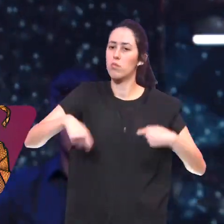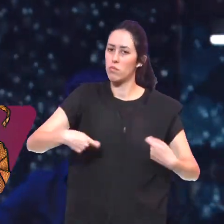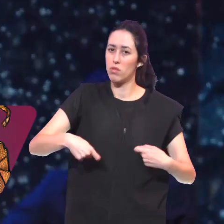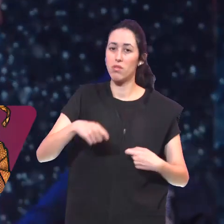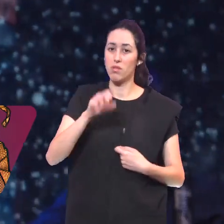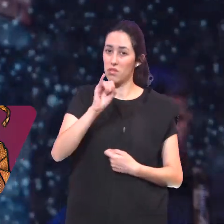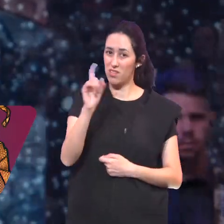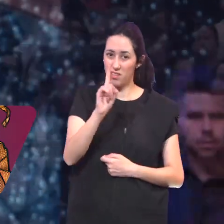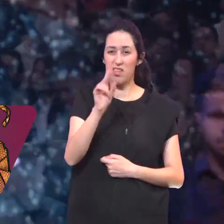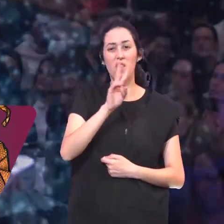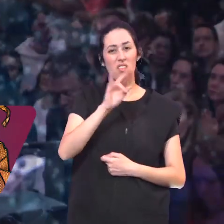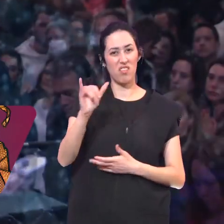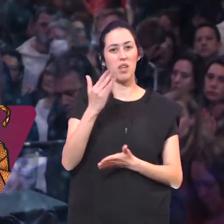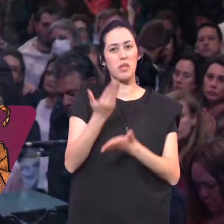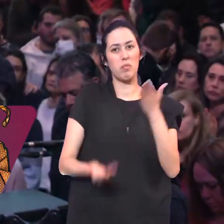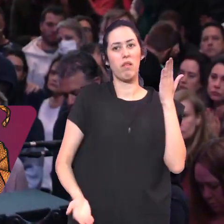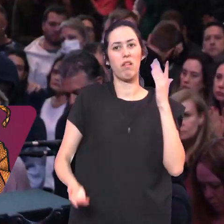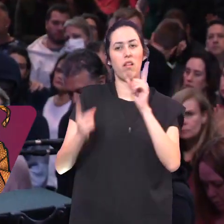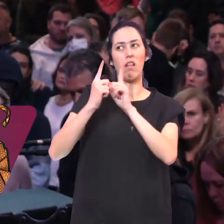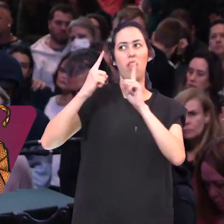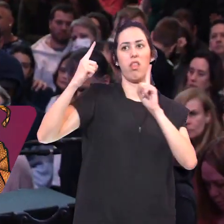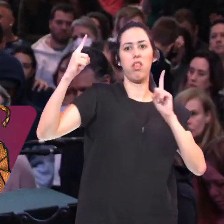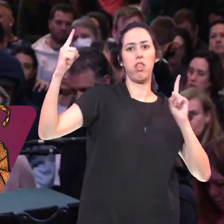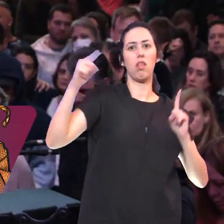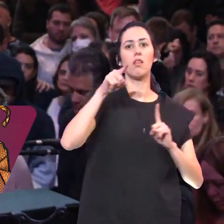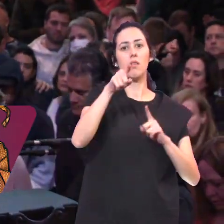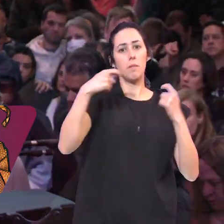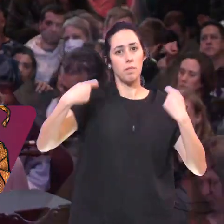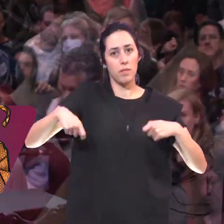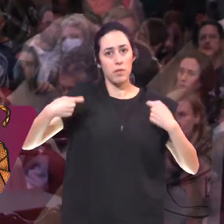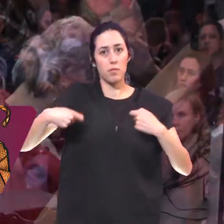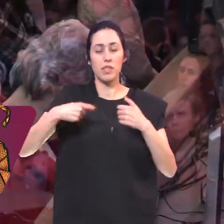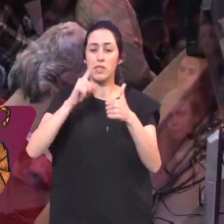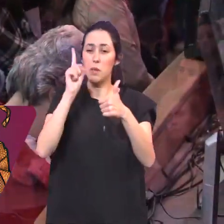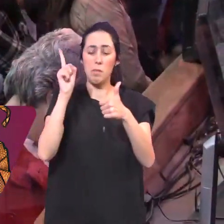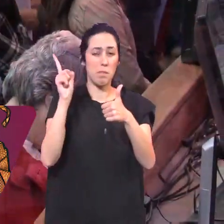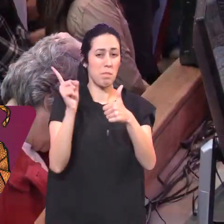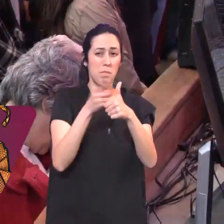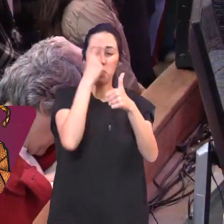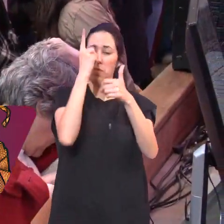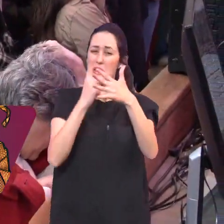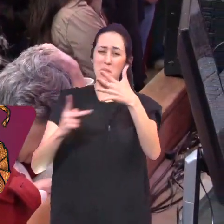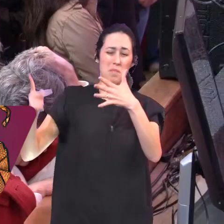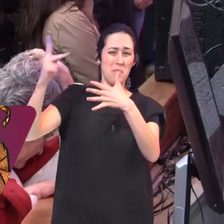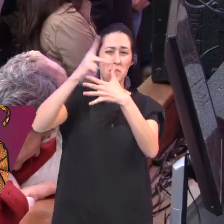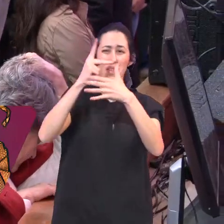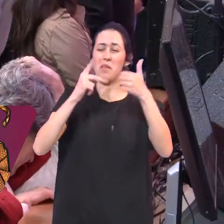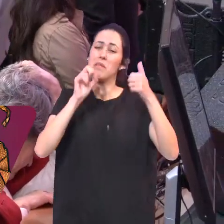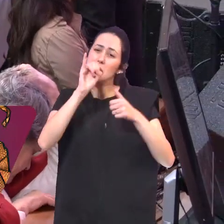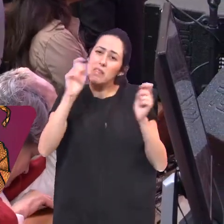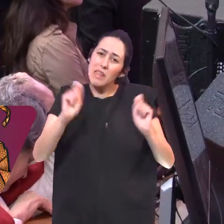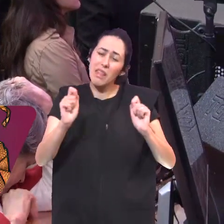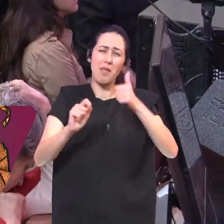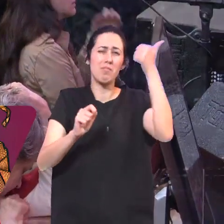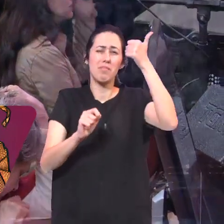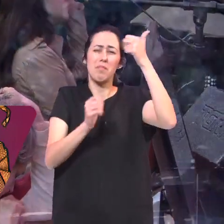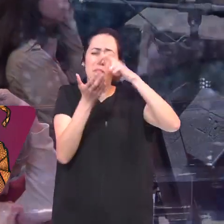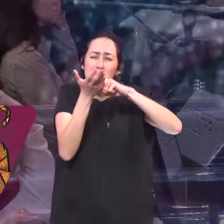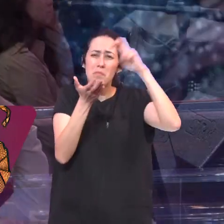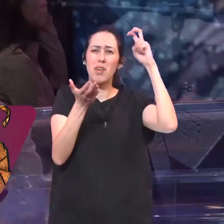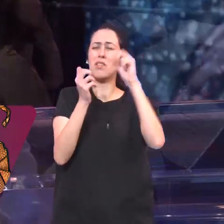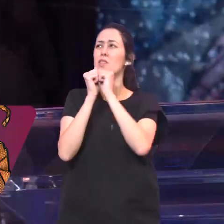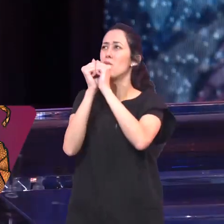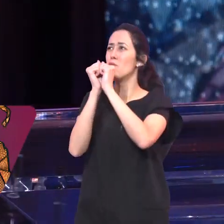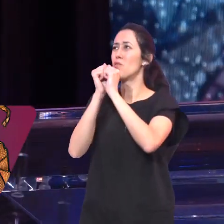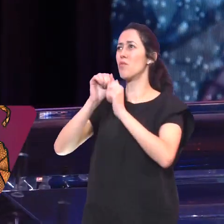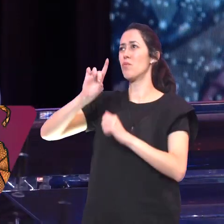Vida devocional Significa Dar a Deus A primeira hora do dia Se possível A primeira hora E ter aquele encontro